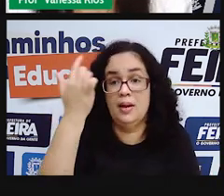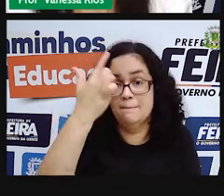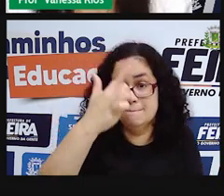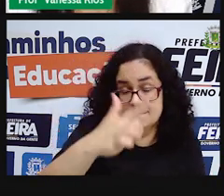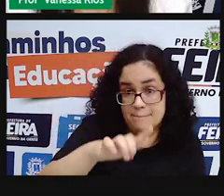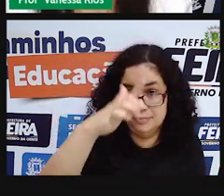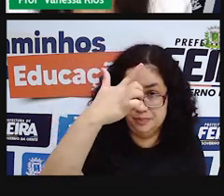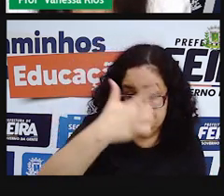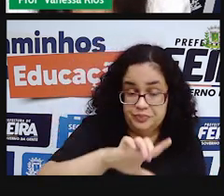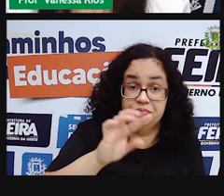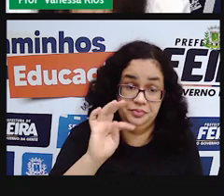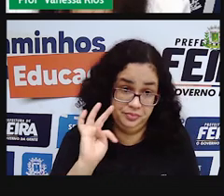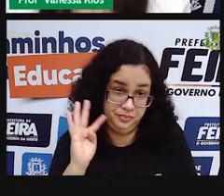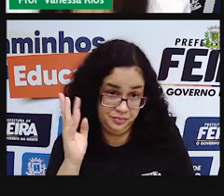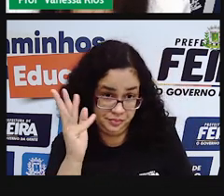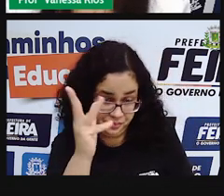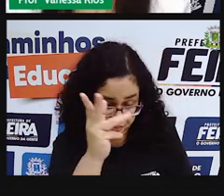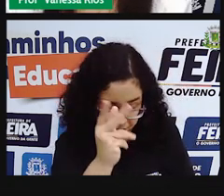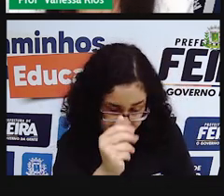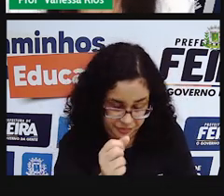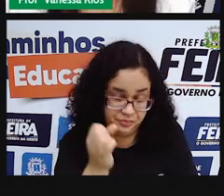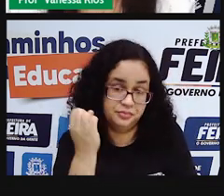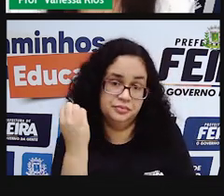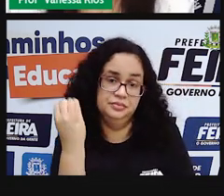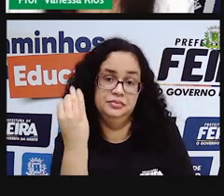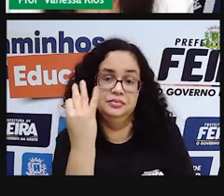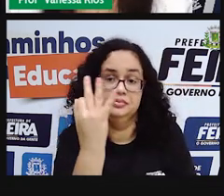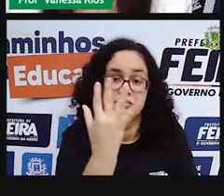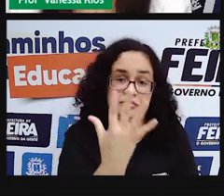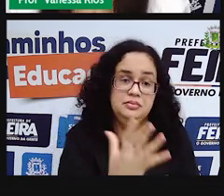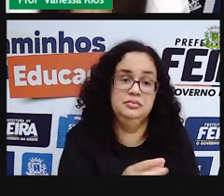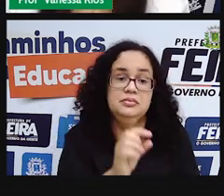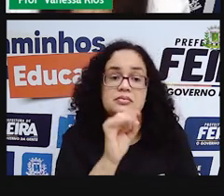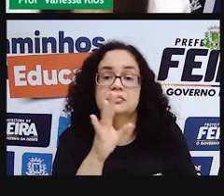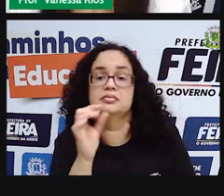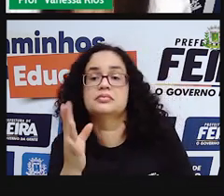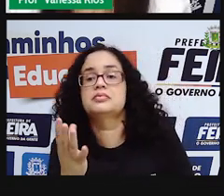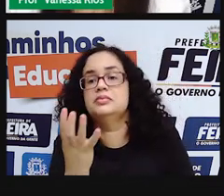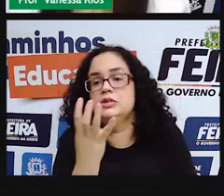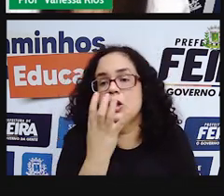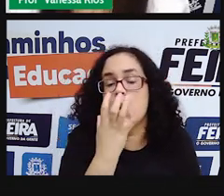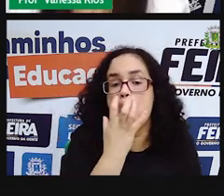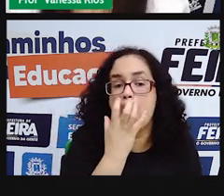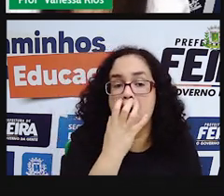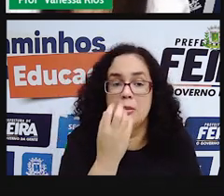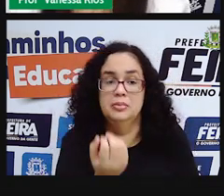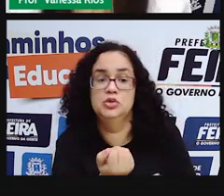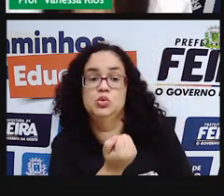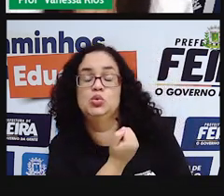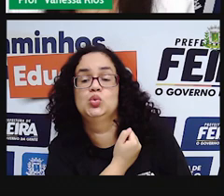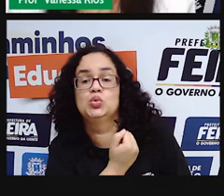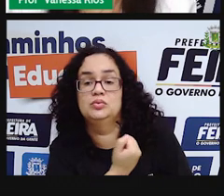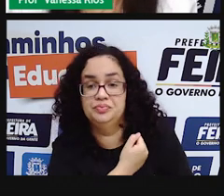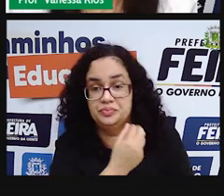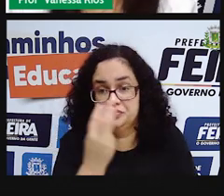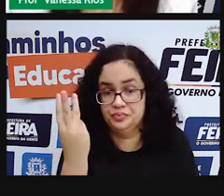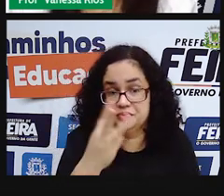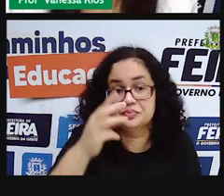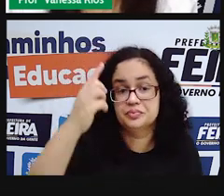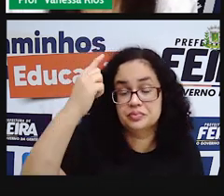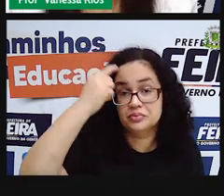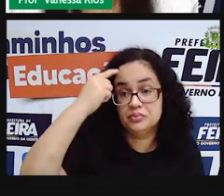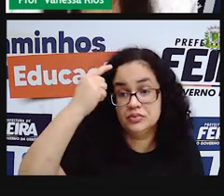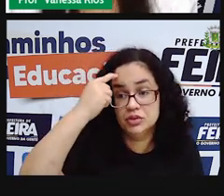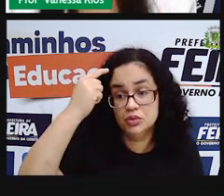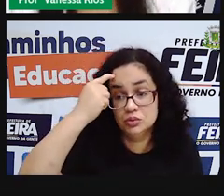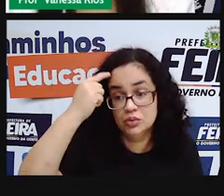em todas as quantidades de pacotes por cachorro. E é através do número três que a gente vai pensar na proporção